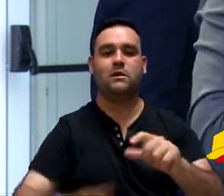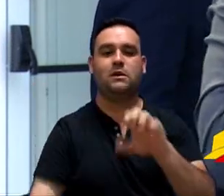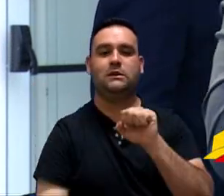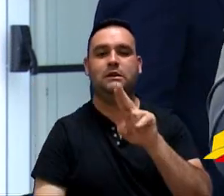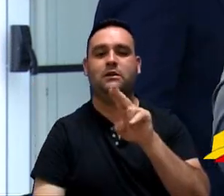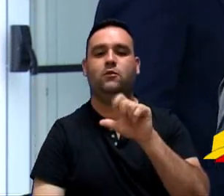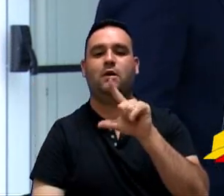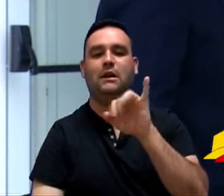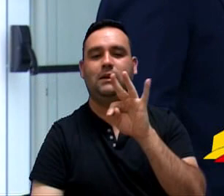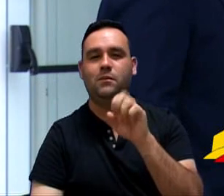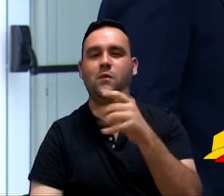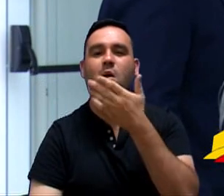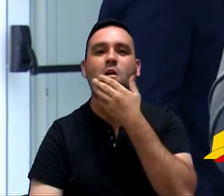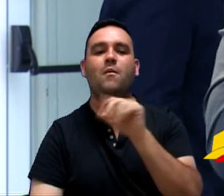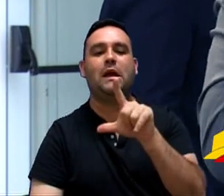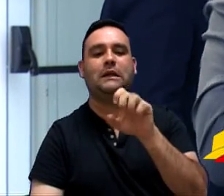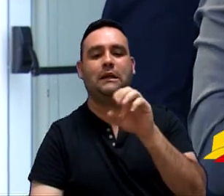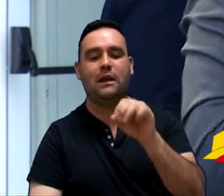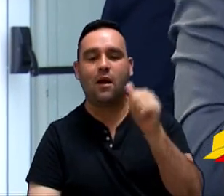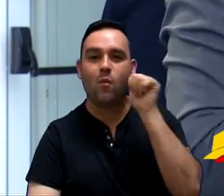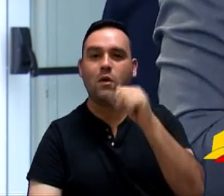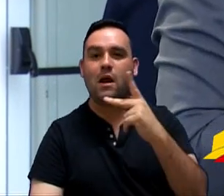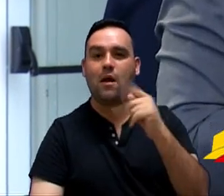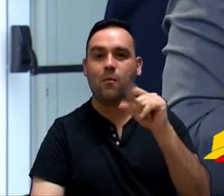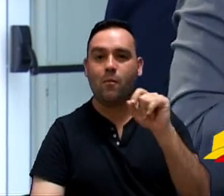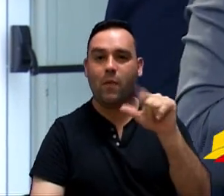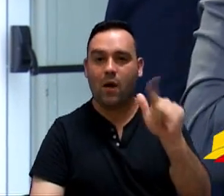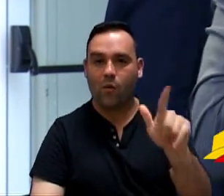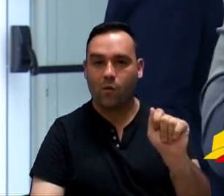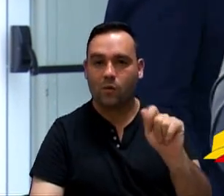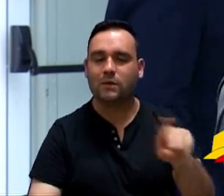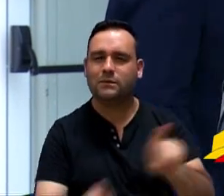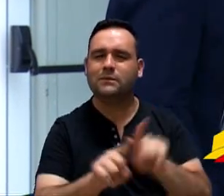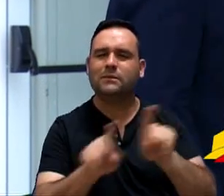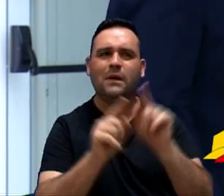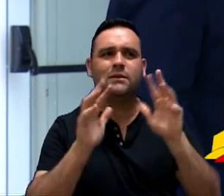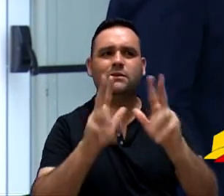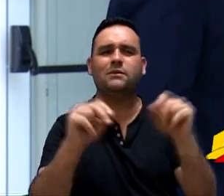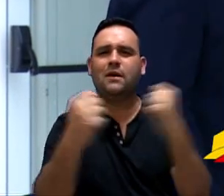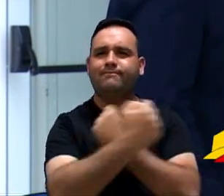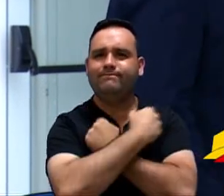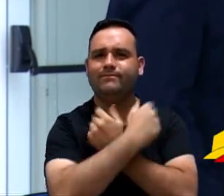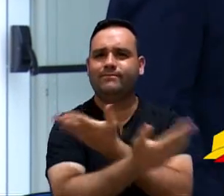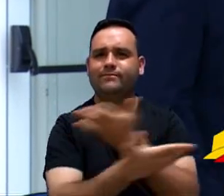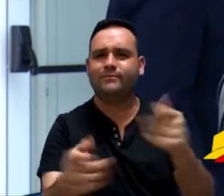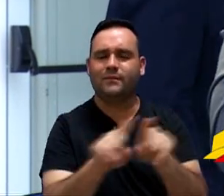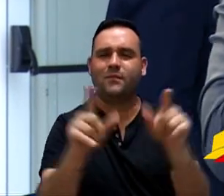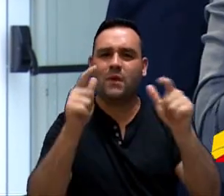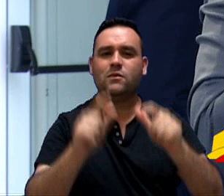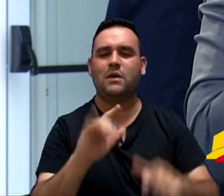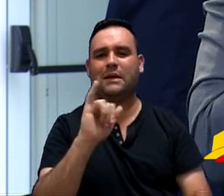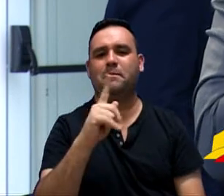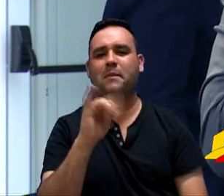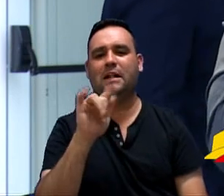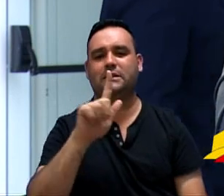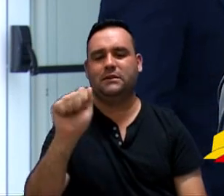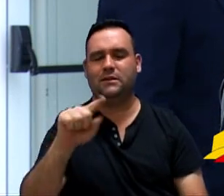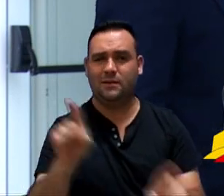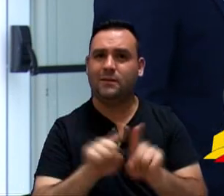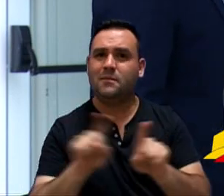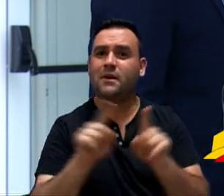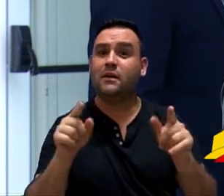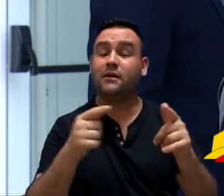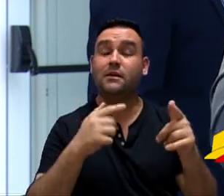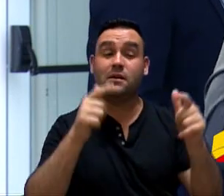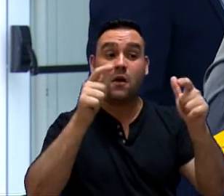dos Eucaliptos para o Léo, para a Paola, para Mande um abraço também para eles. Para todos, João. Vamos resolver isso hoje, quiser. Só